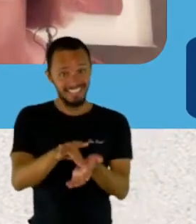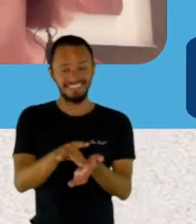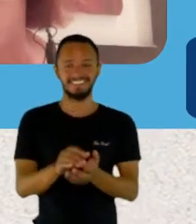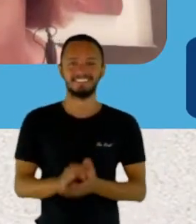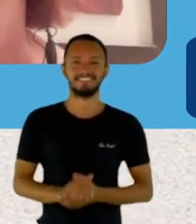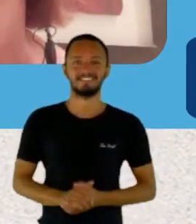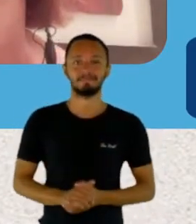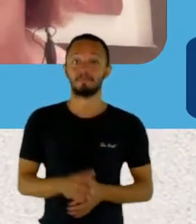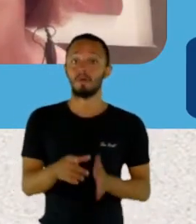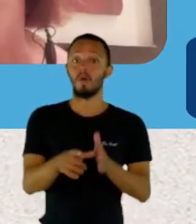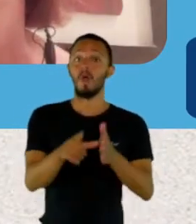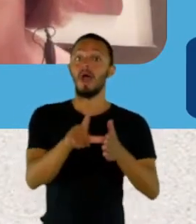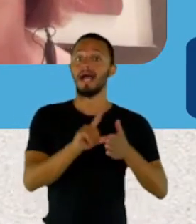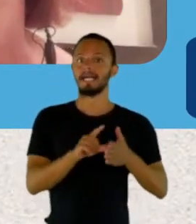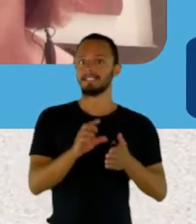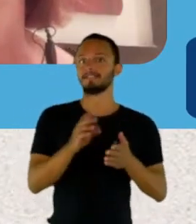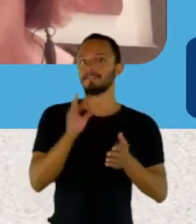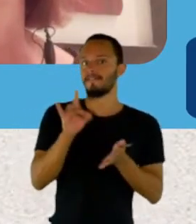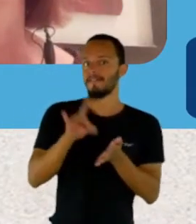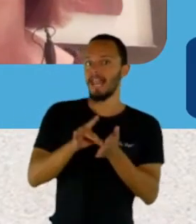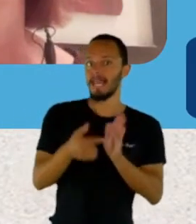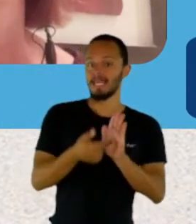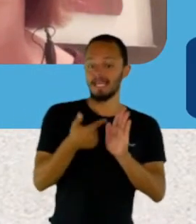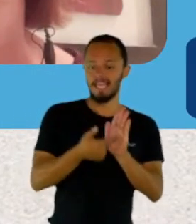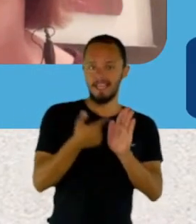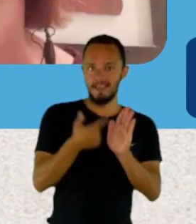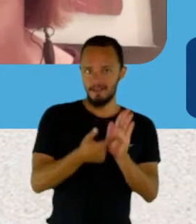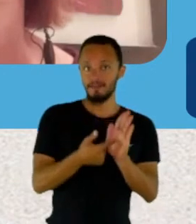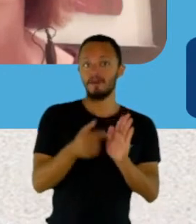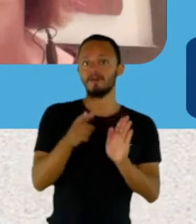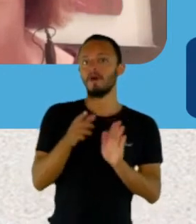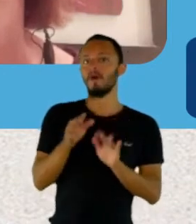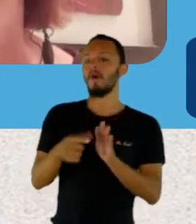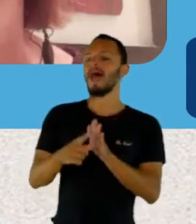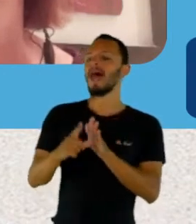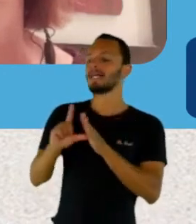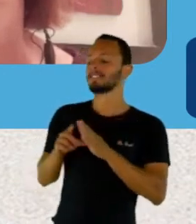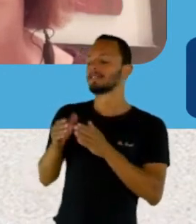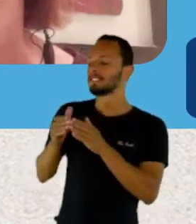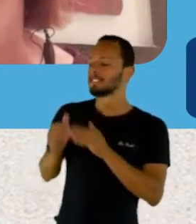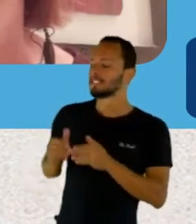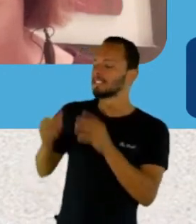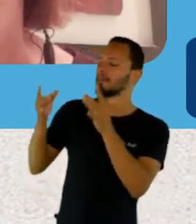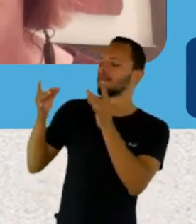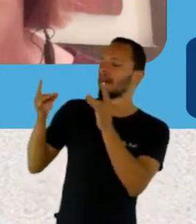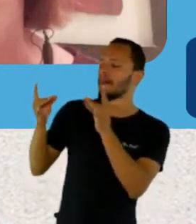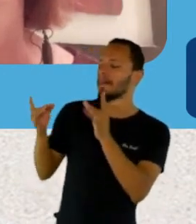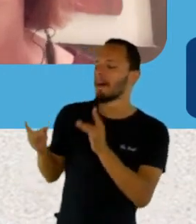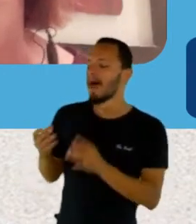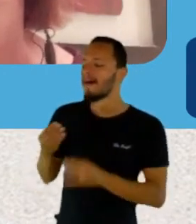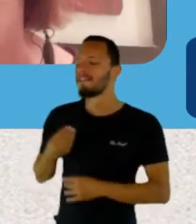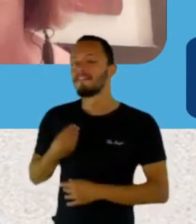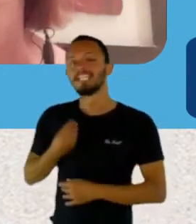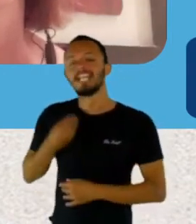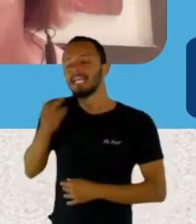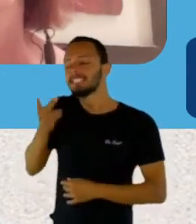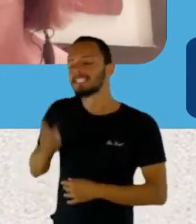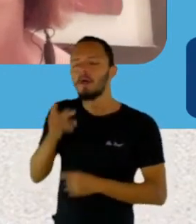falando sobre o livro, vamos conhecer um pouco sobre a sua história, sua trajetória, desde a infância, como que você,